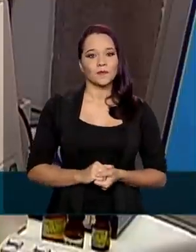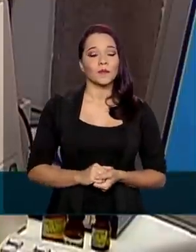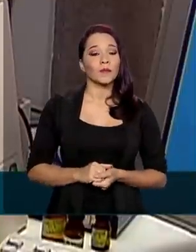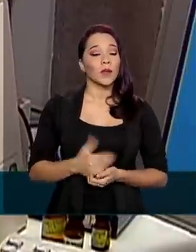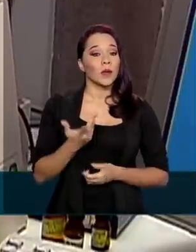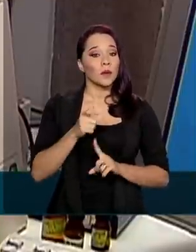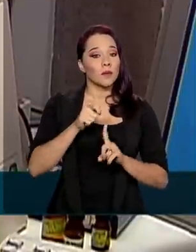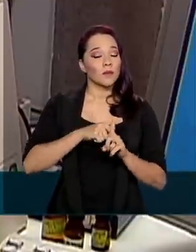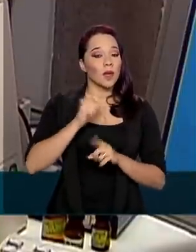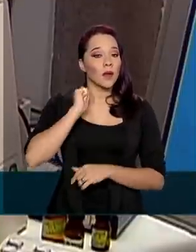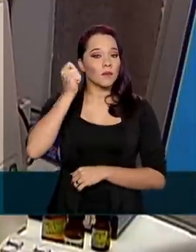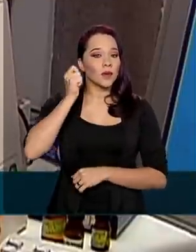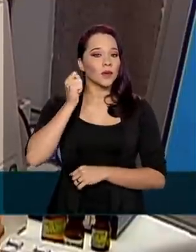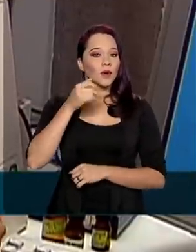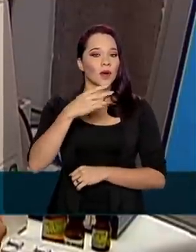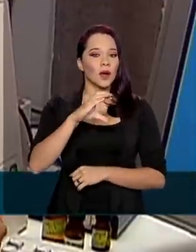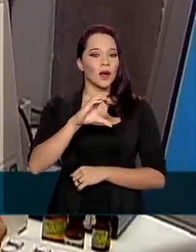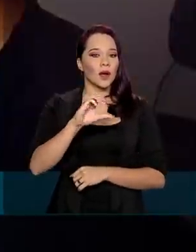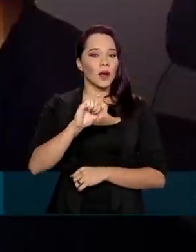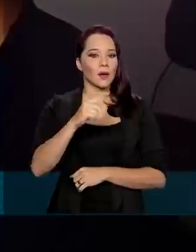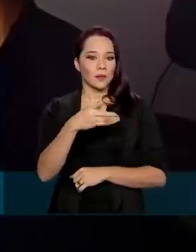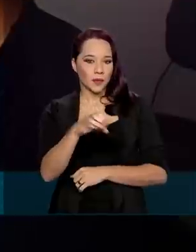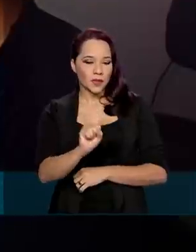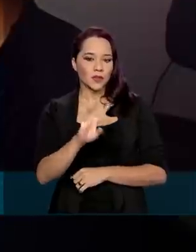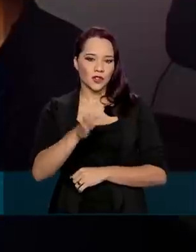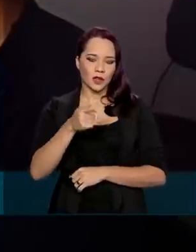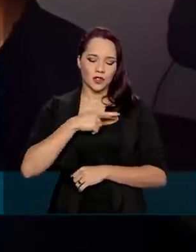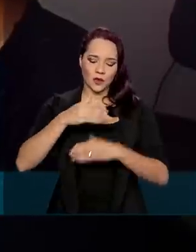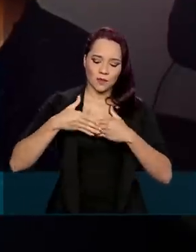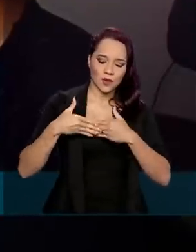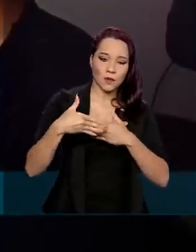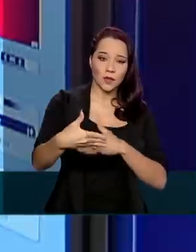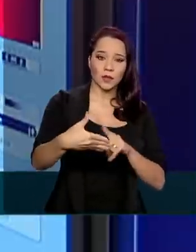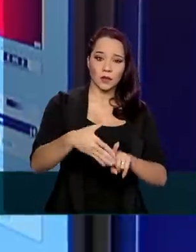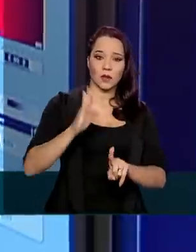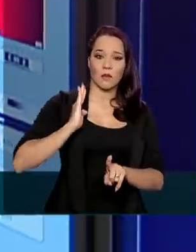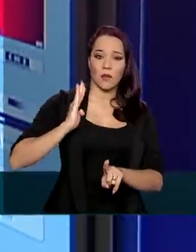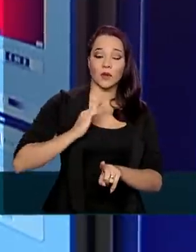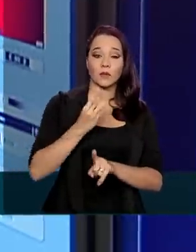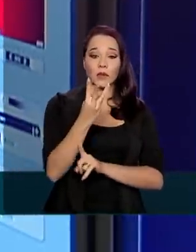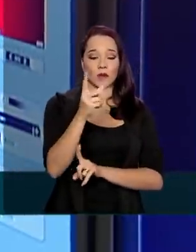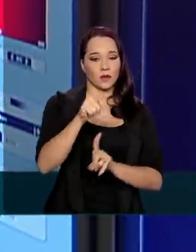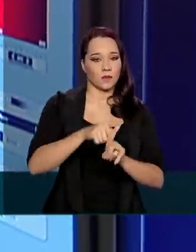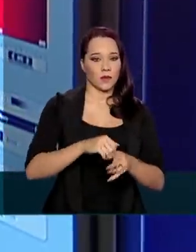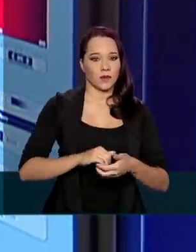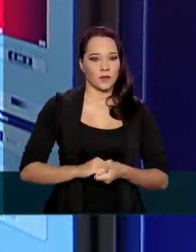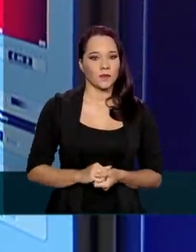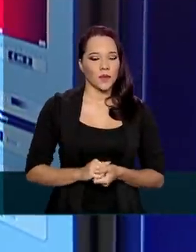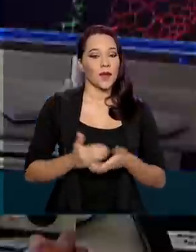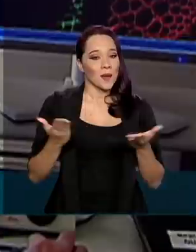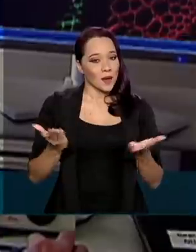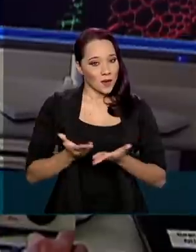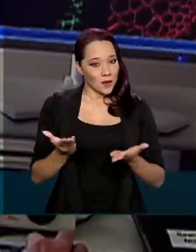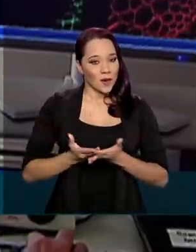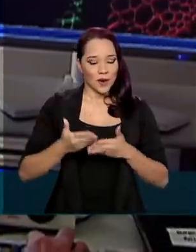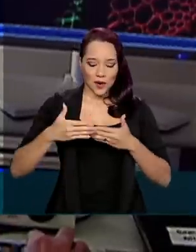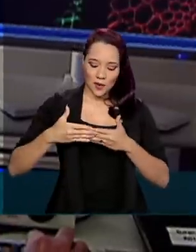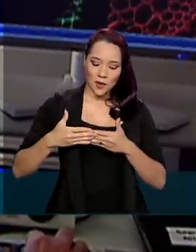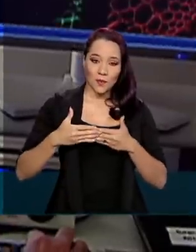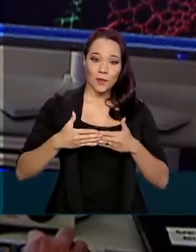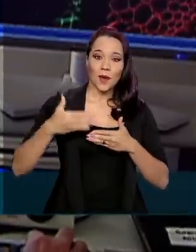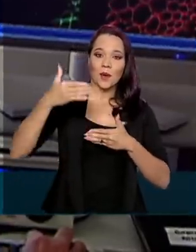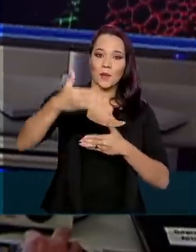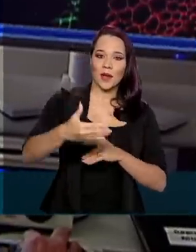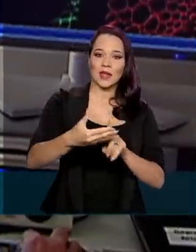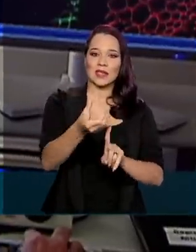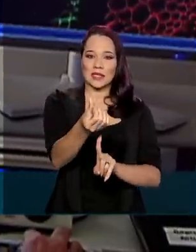Em abril, a CAPES já havia permitido a prorrogação excepcional das bolsas por três meses. Agora, ampliou o prazo